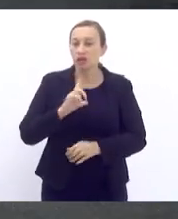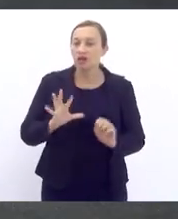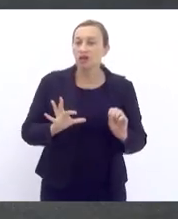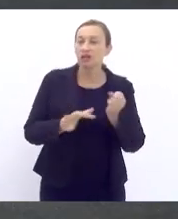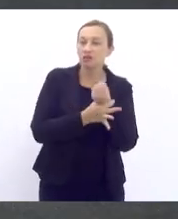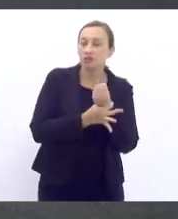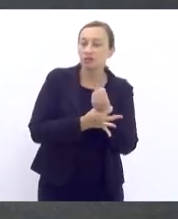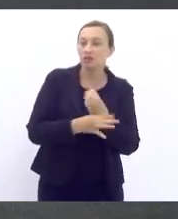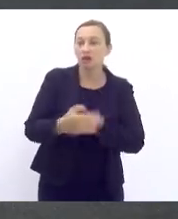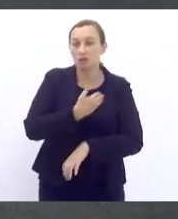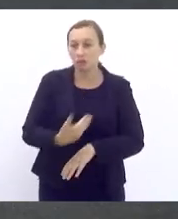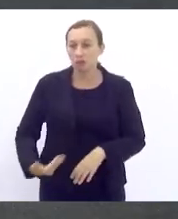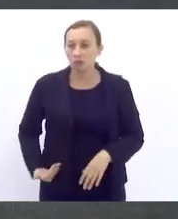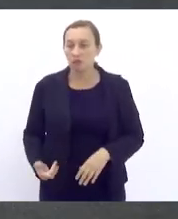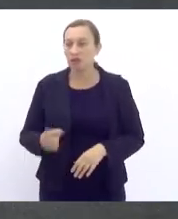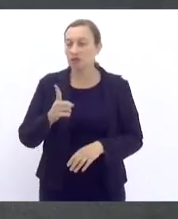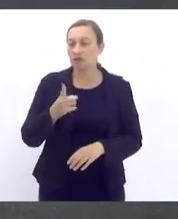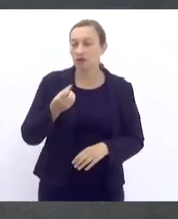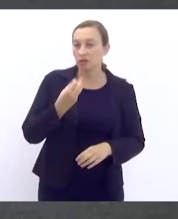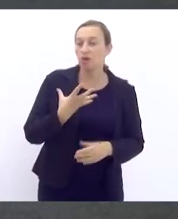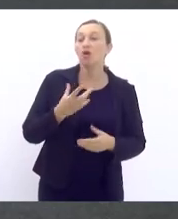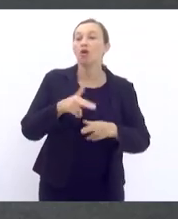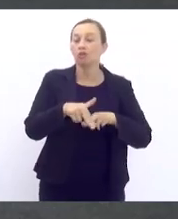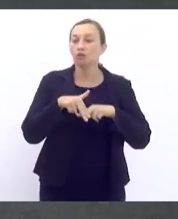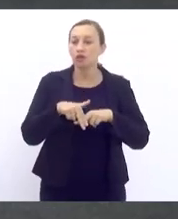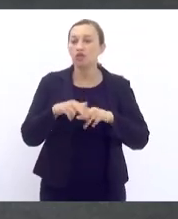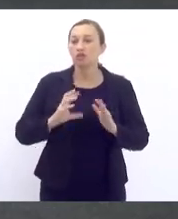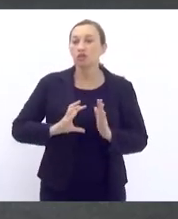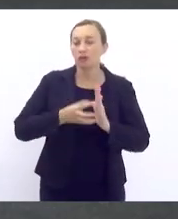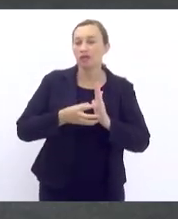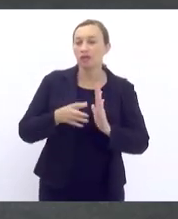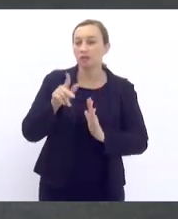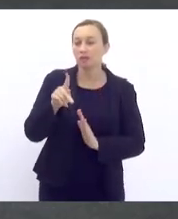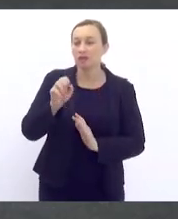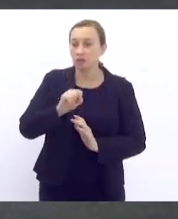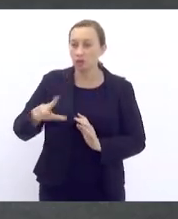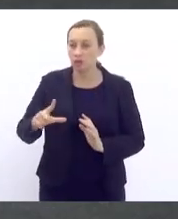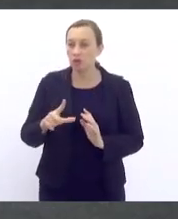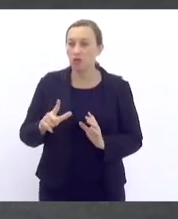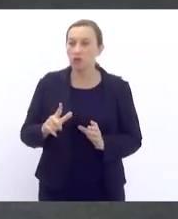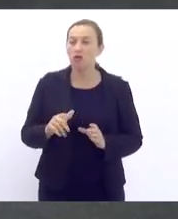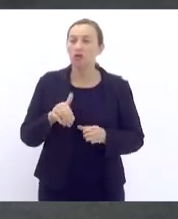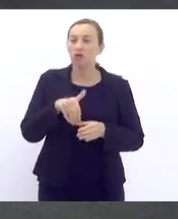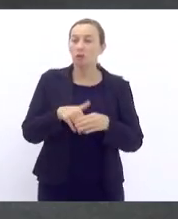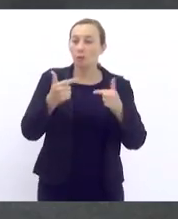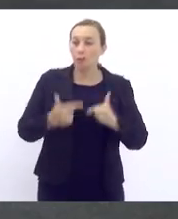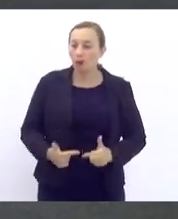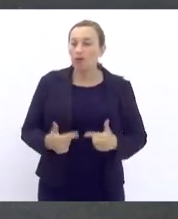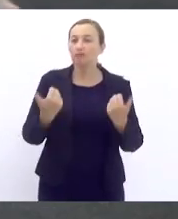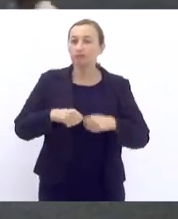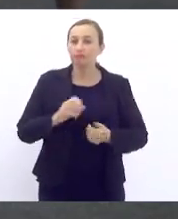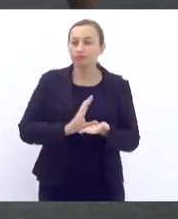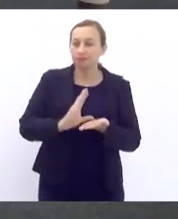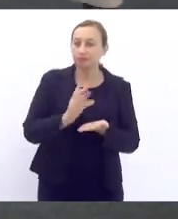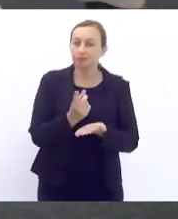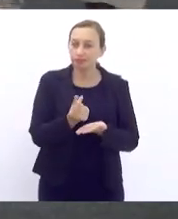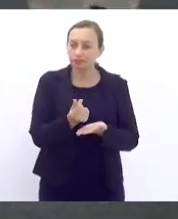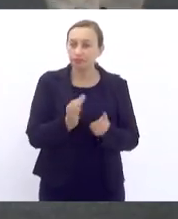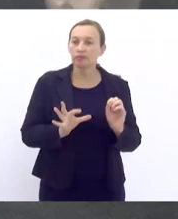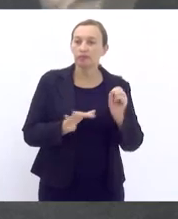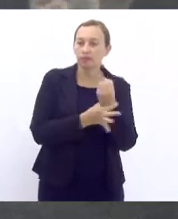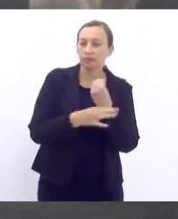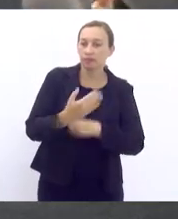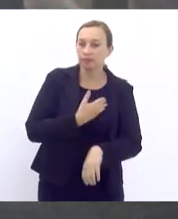inadequado. Então, por isso, a bancada do PSOL está se abstendo e a gente tem que ter um orçamento na nossa segurança pública